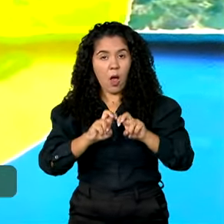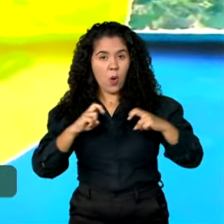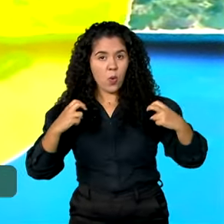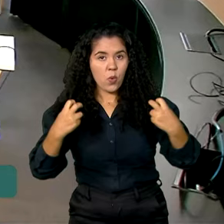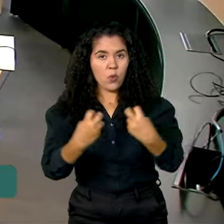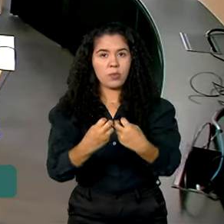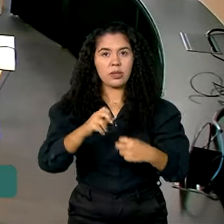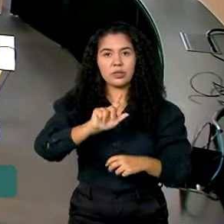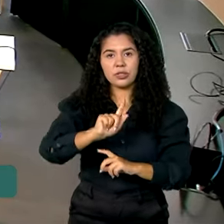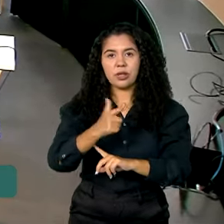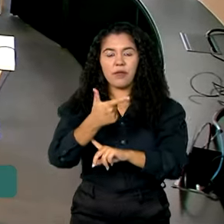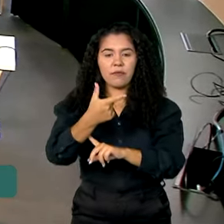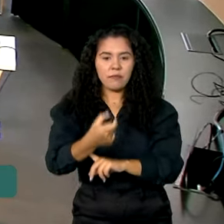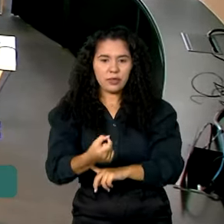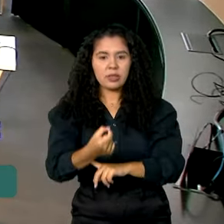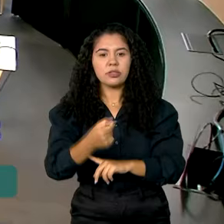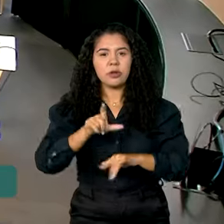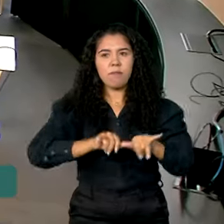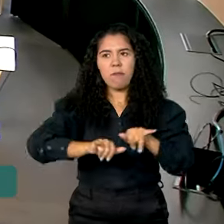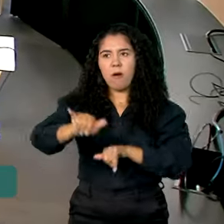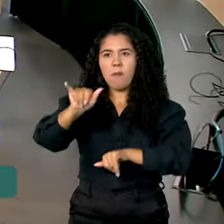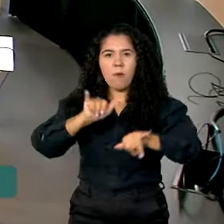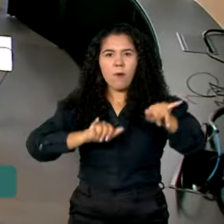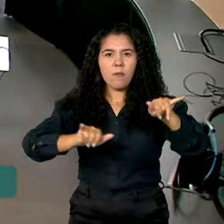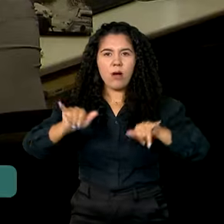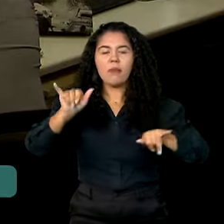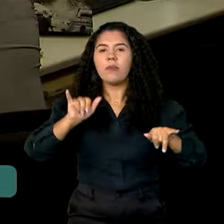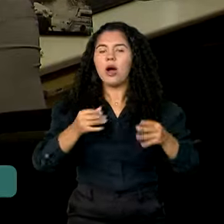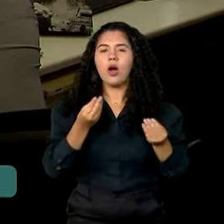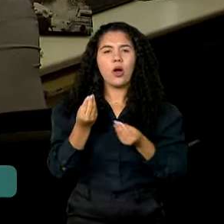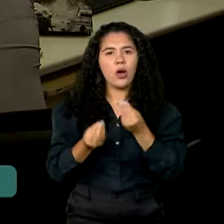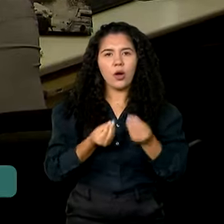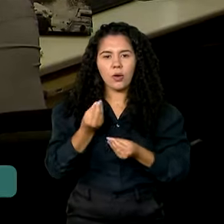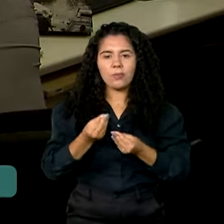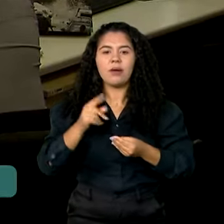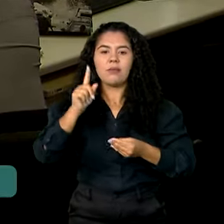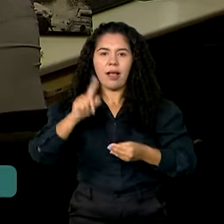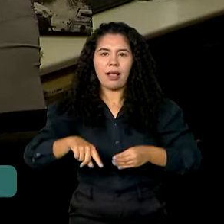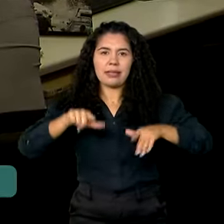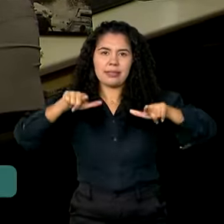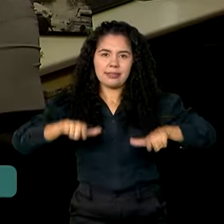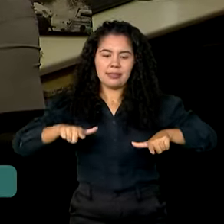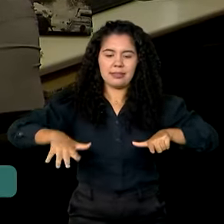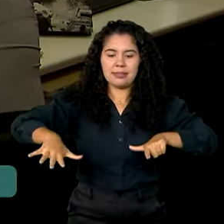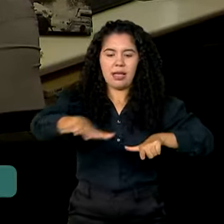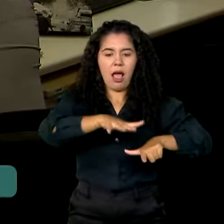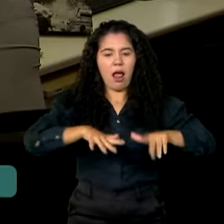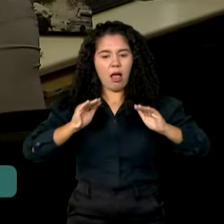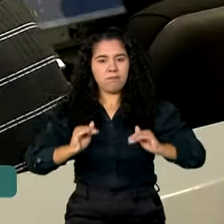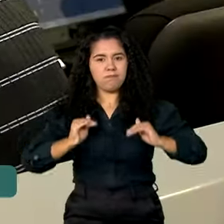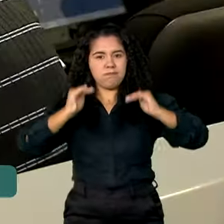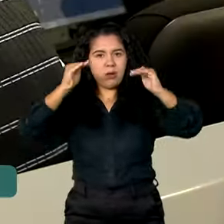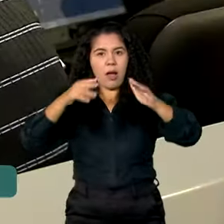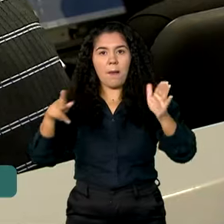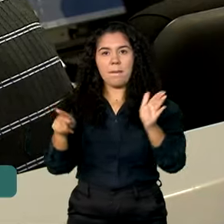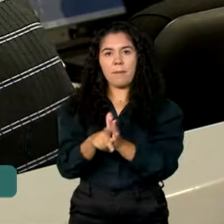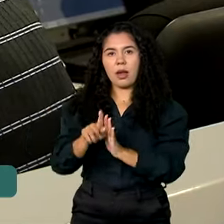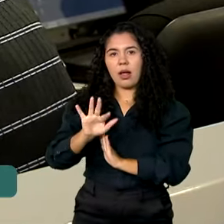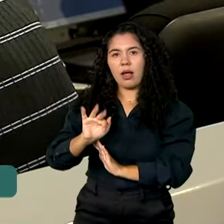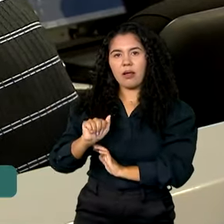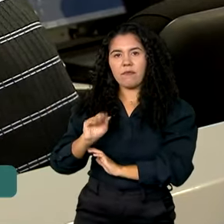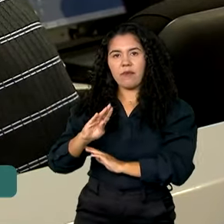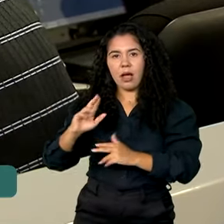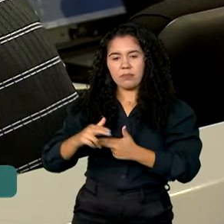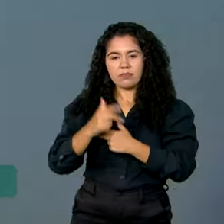coordenação das operações aéreas são realizadas a partir da Sala Master de Comando e Controle da FAB, no Rio de Janeiro,